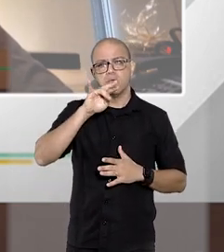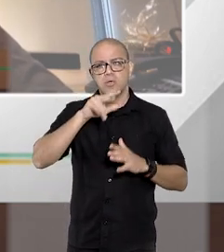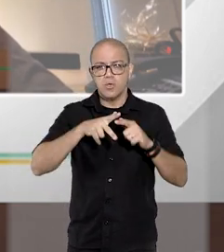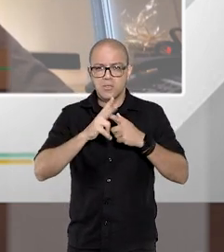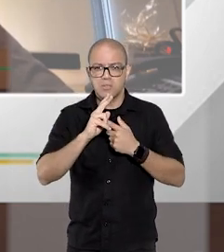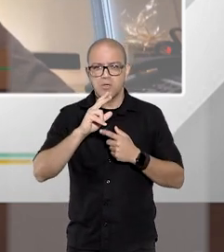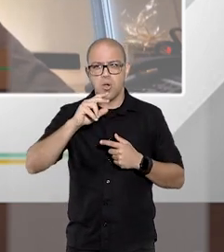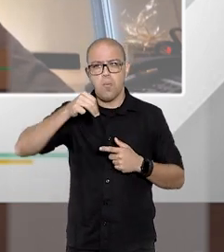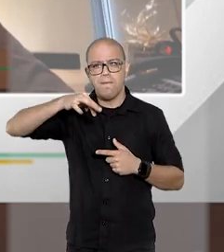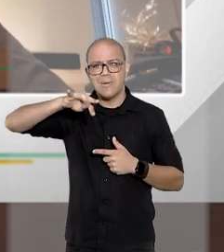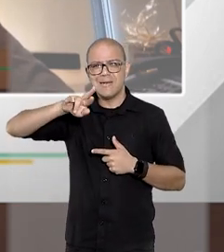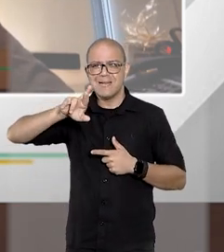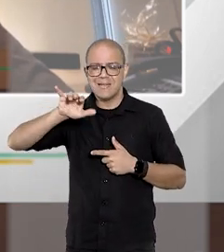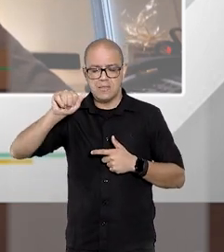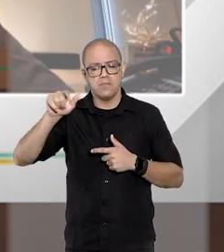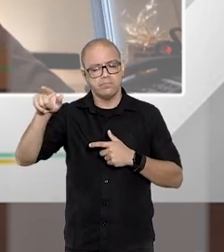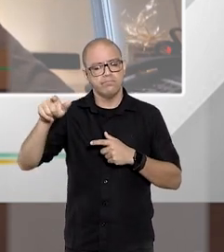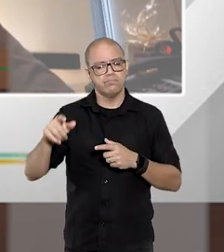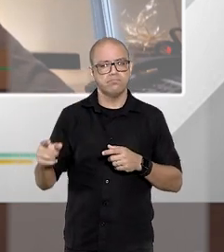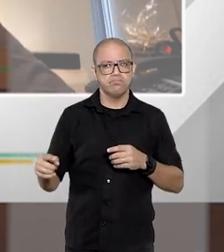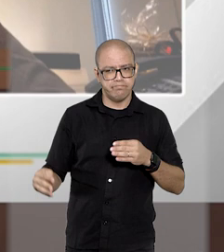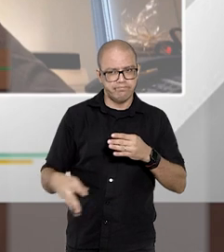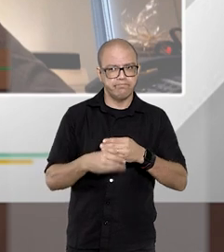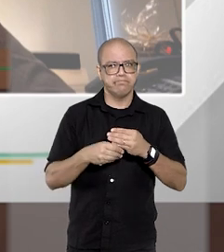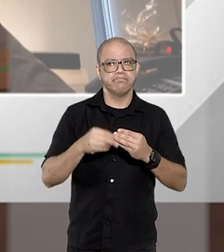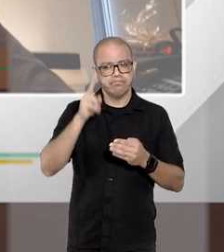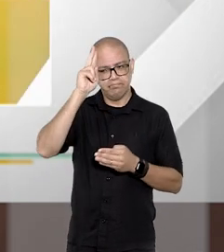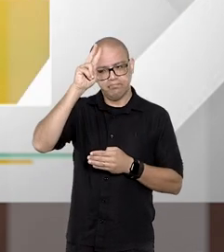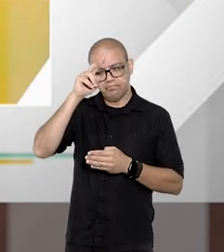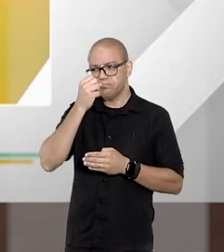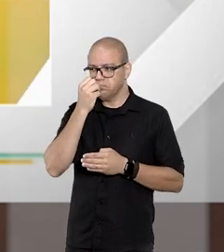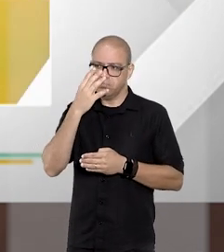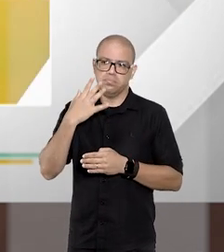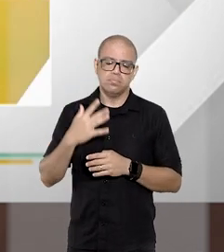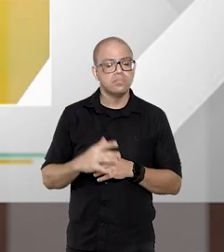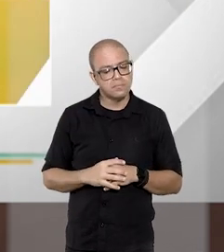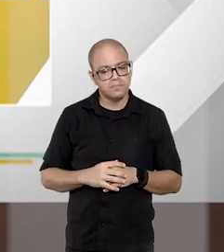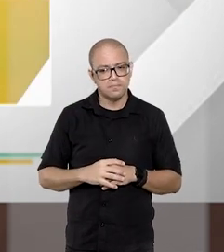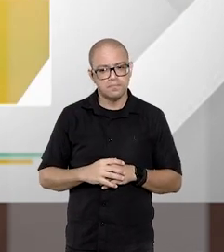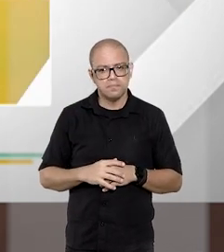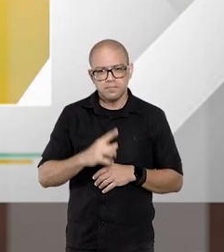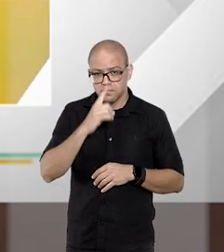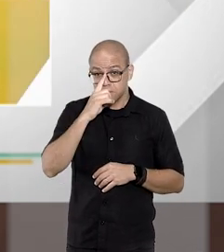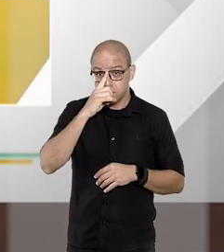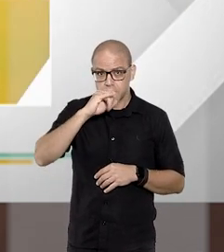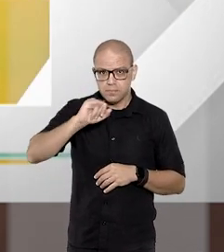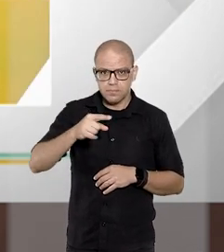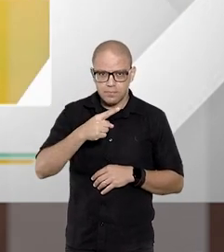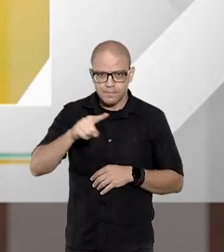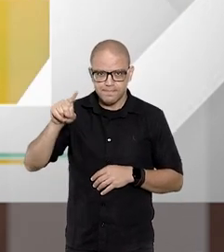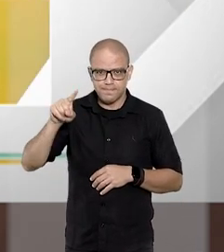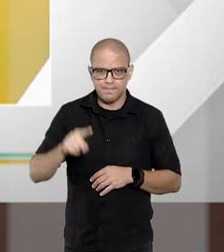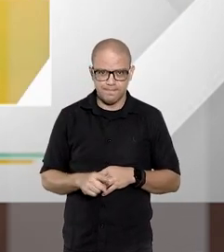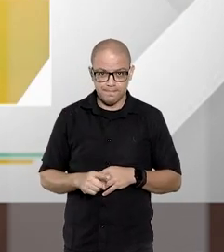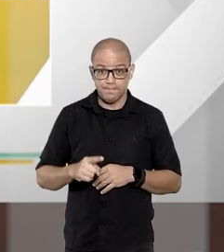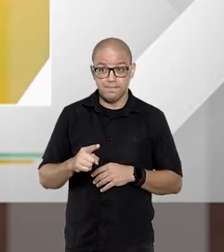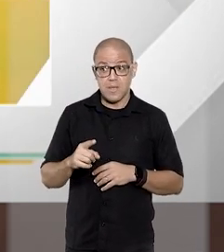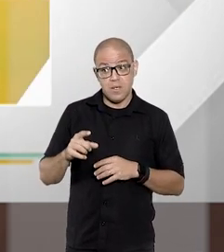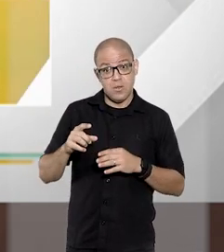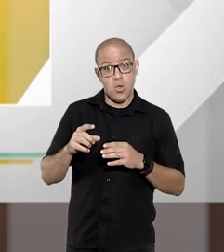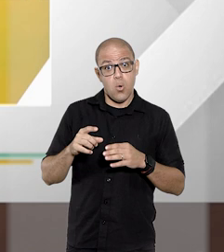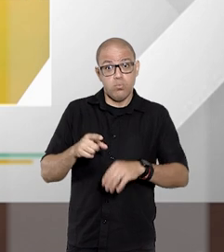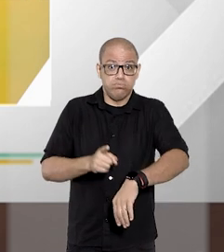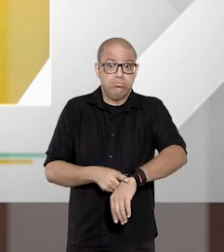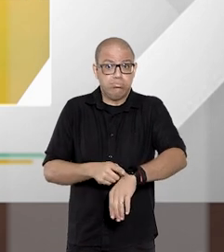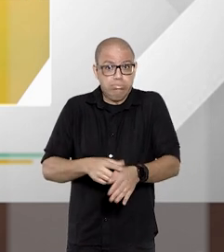incidente sobre esse valor foi bem pontuado João bem lembrado doutor João Luiz e em regra os prazos contra a